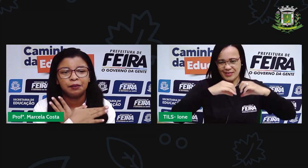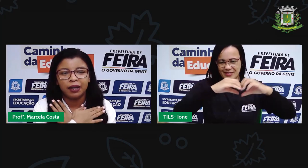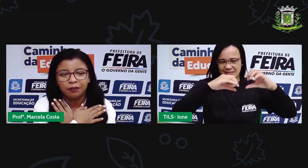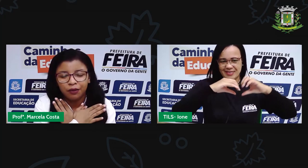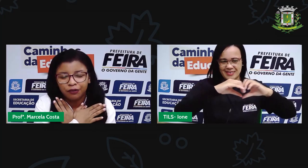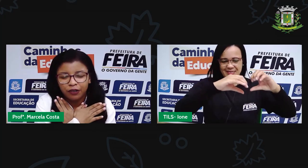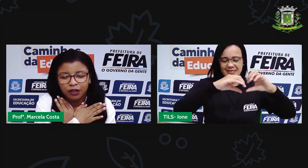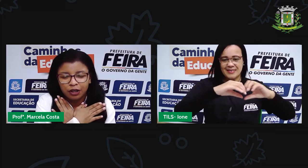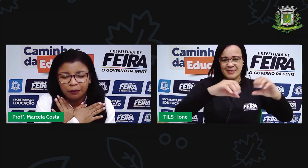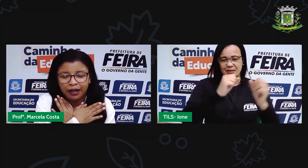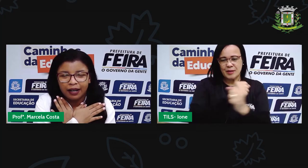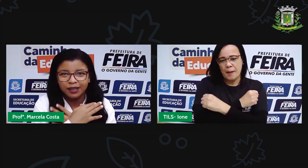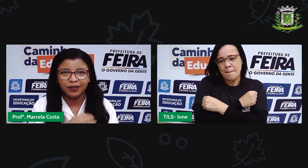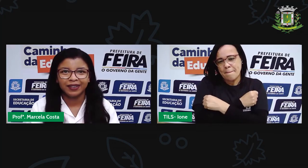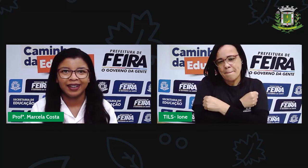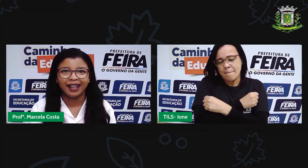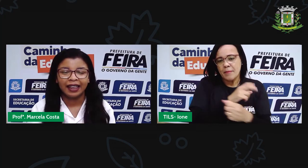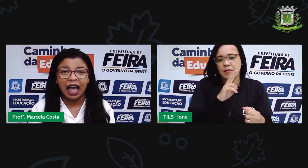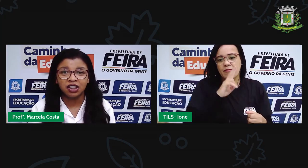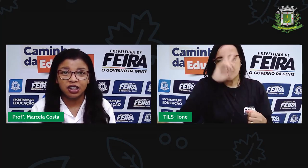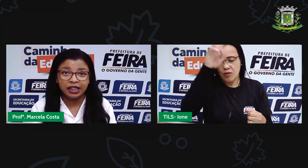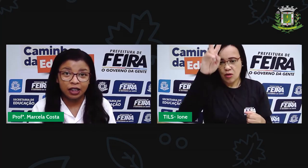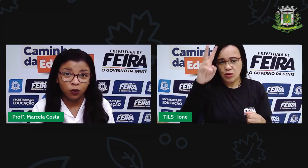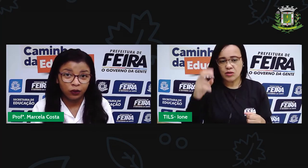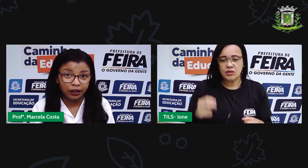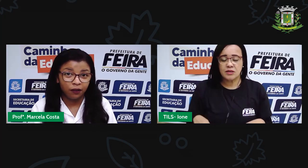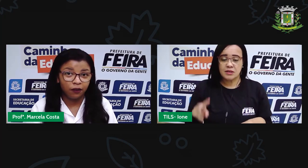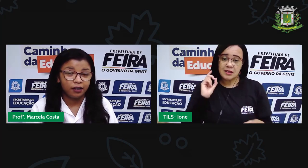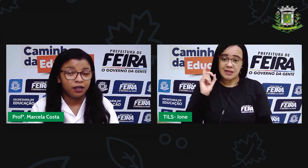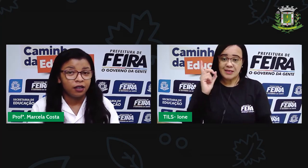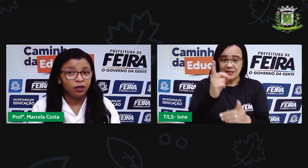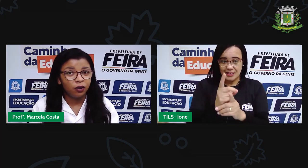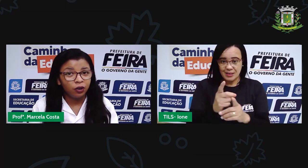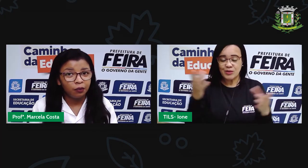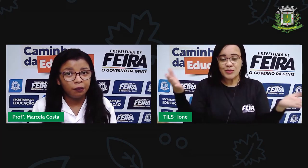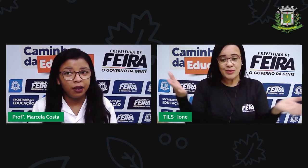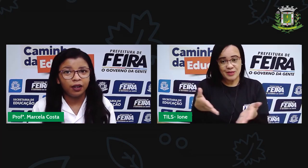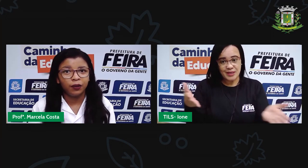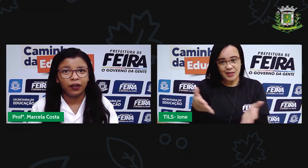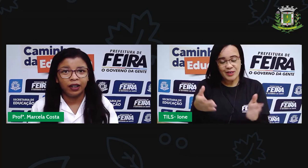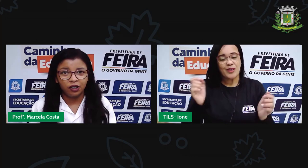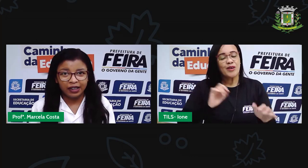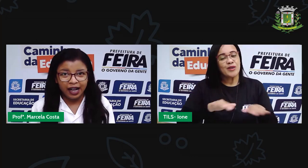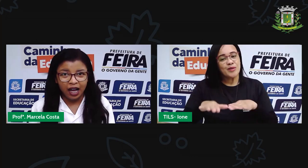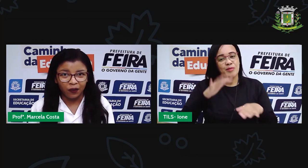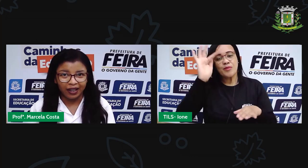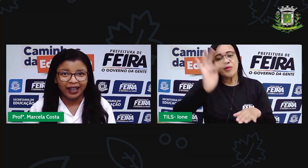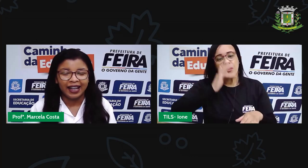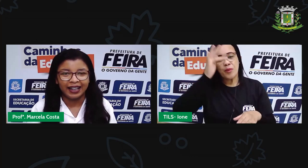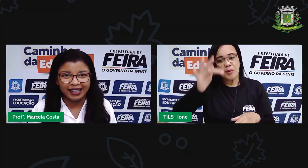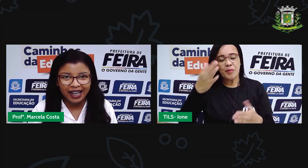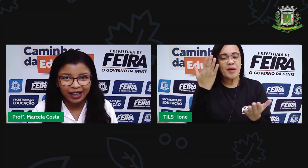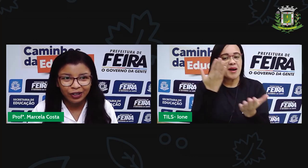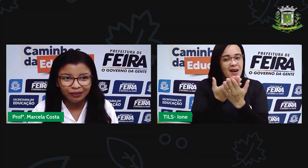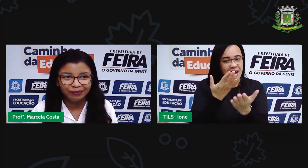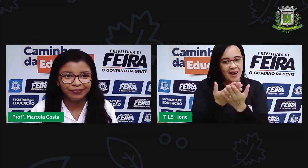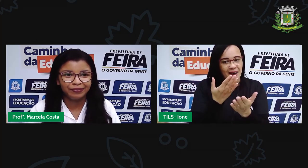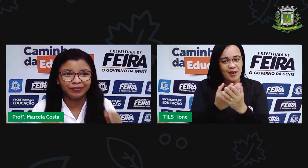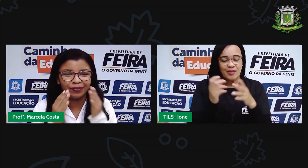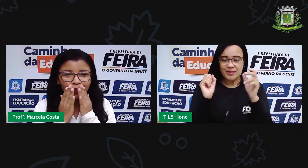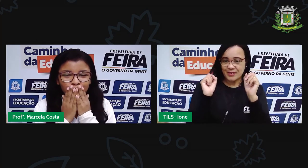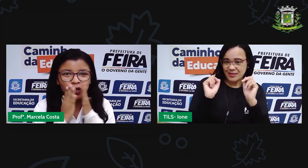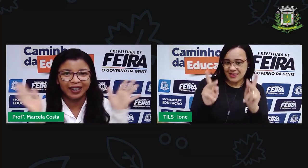Receba aí um forte abraço. A gente se encontra agora em outro momento, em outra aula. Tá certo?